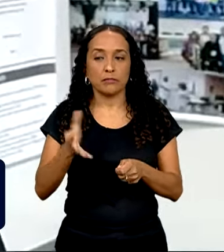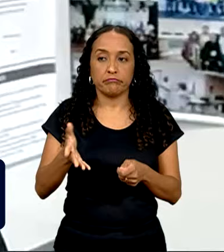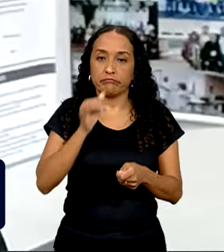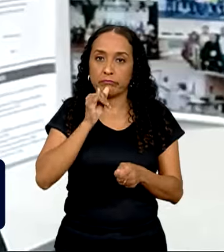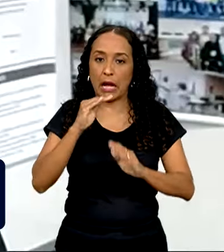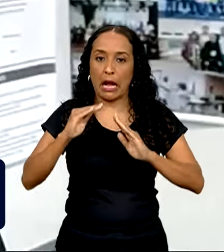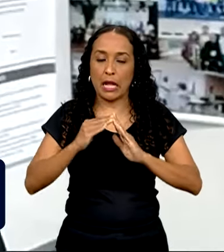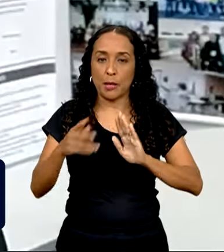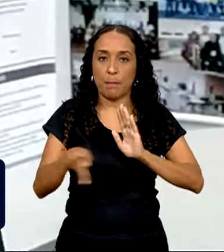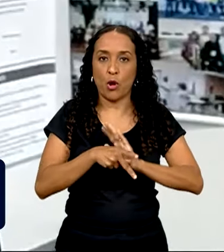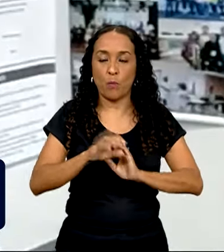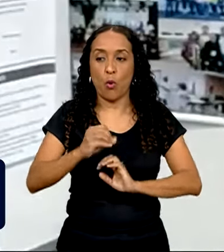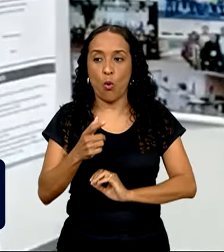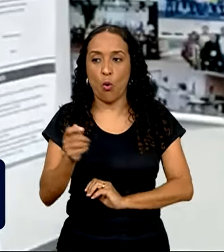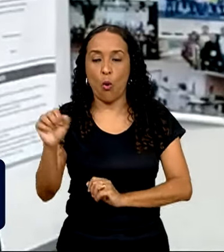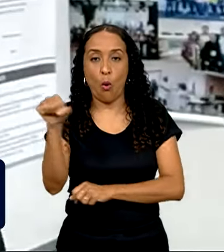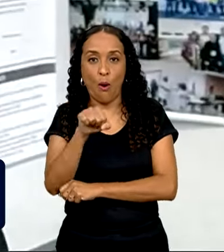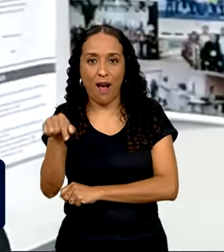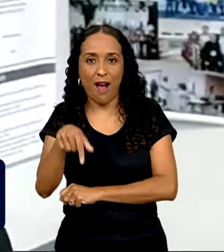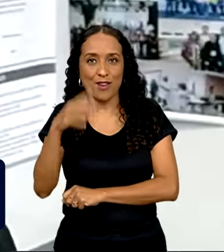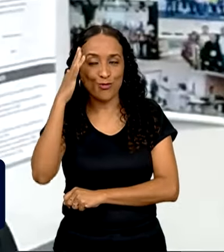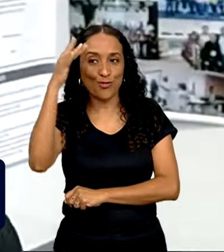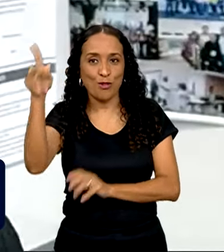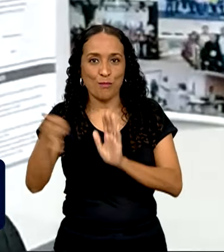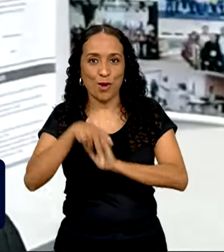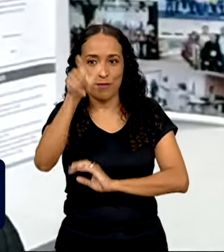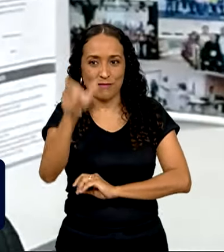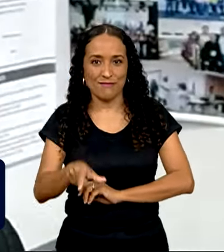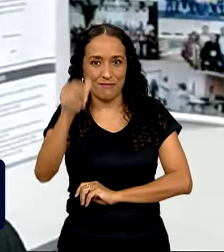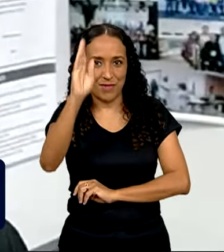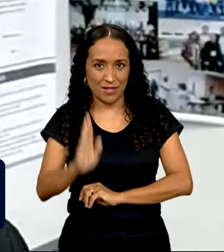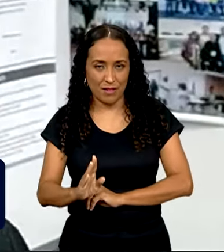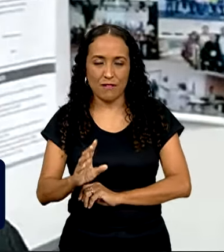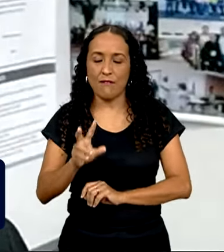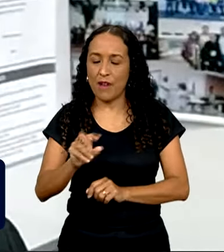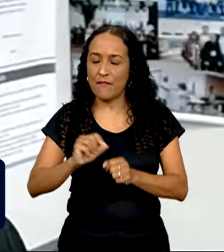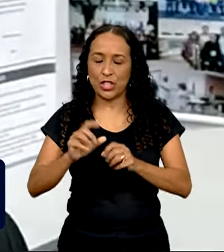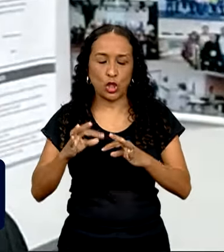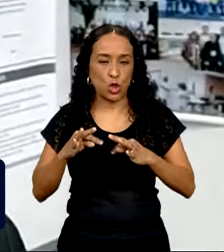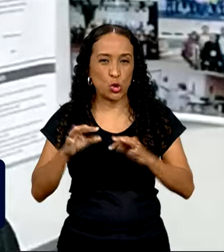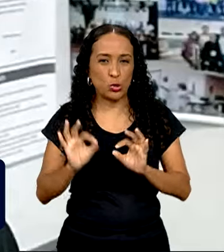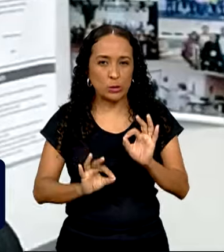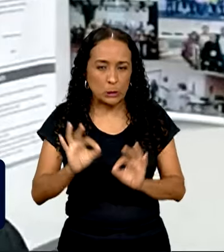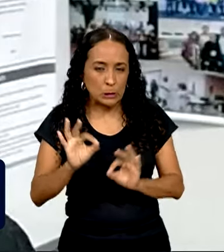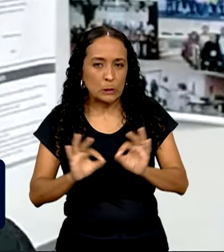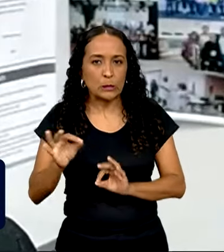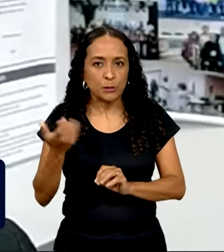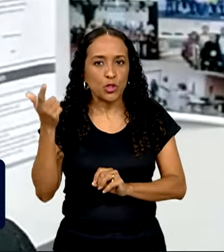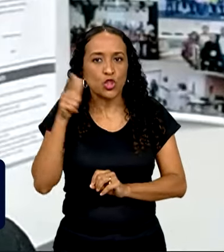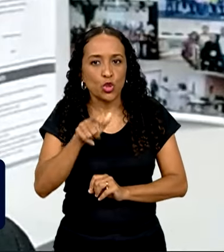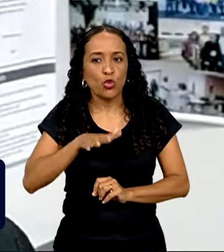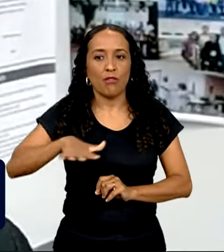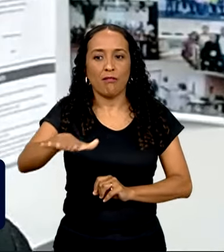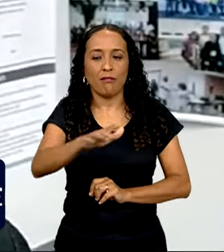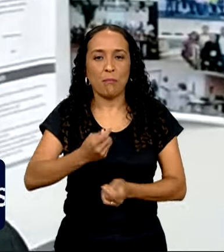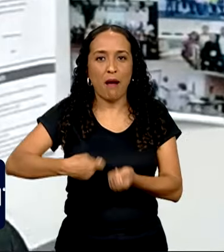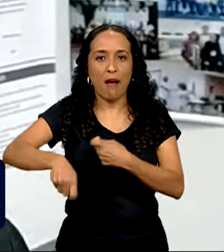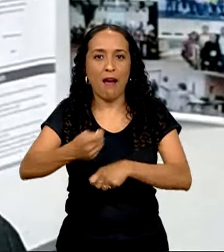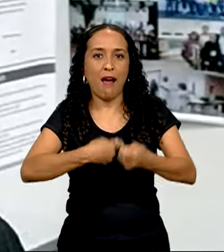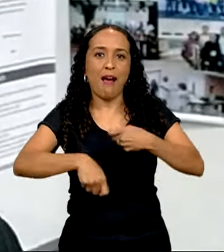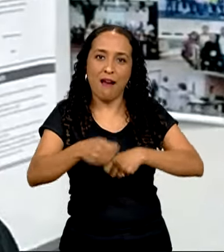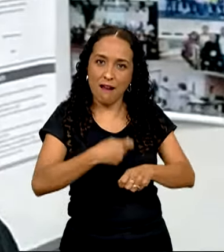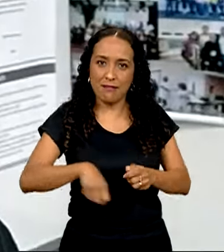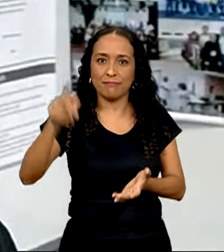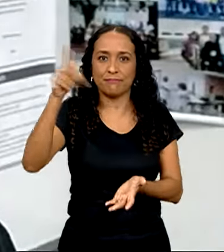casa própria como o carro é o grande sonho dos brasileiros, eles farão de tudo para aquecer novamente essa, vamos dizer assim,